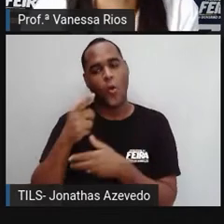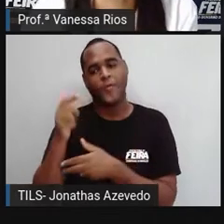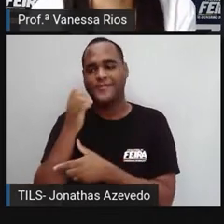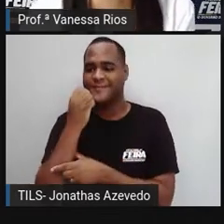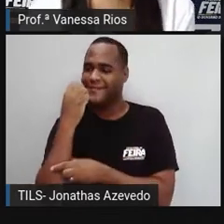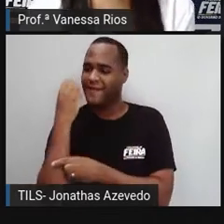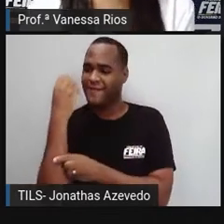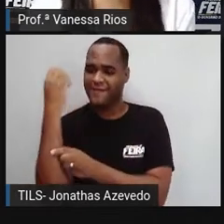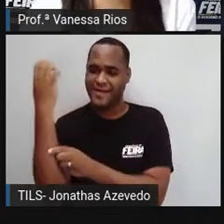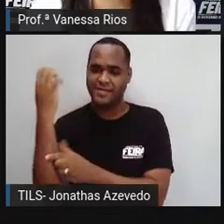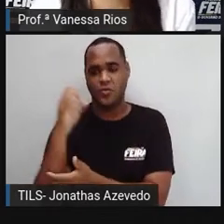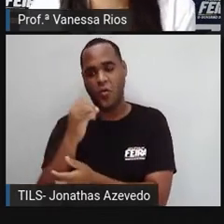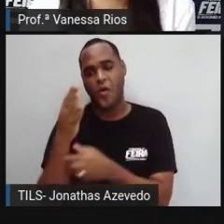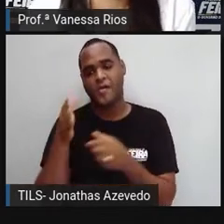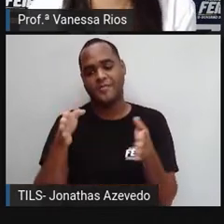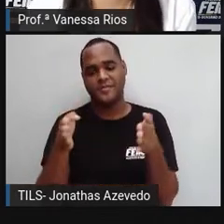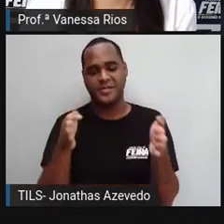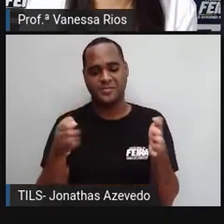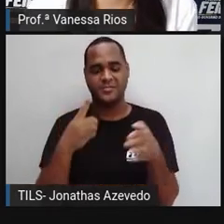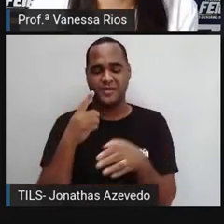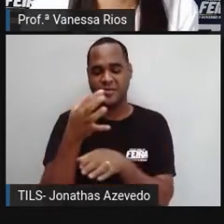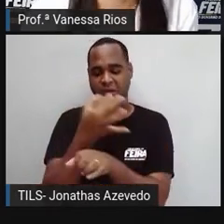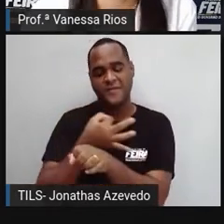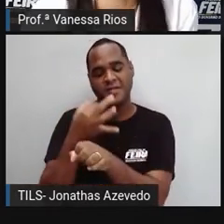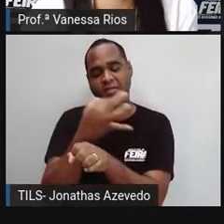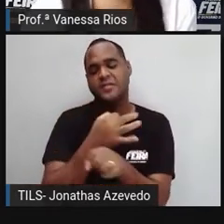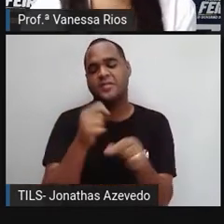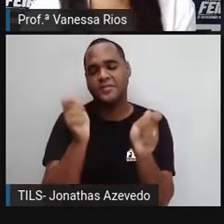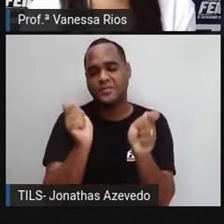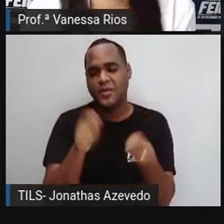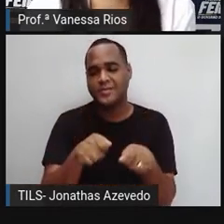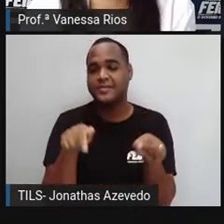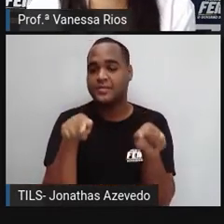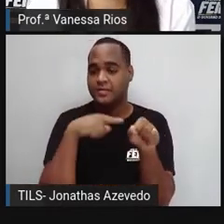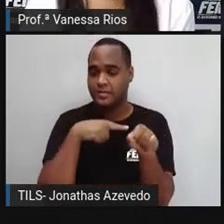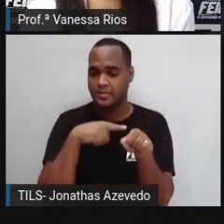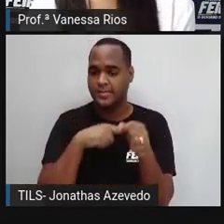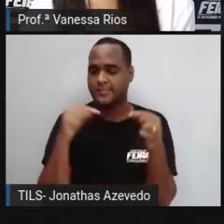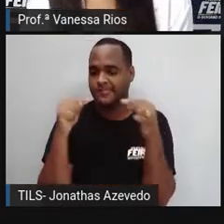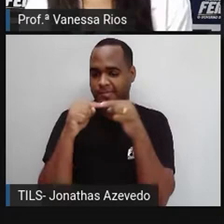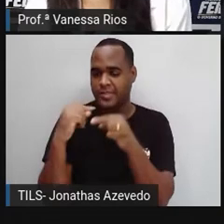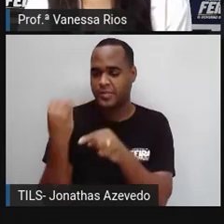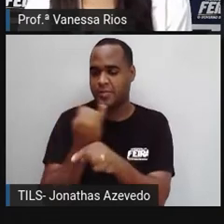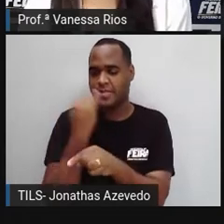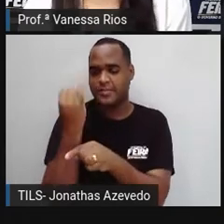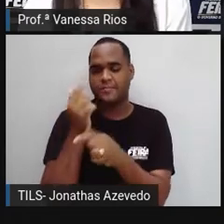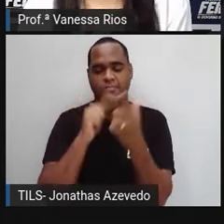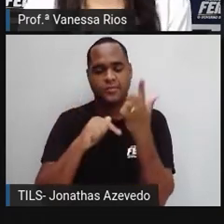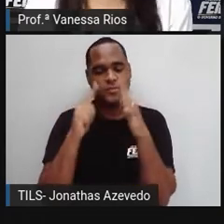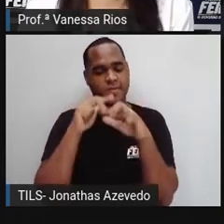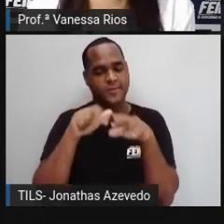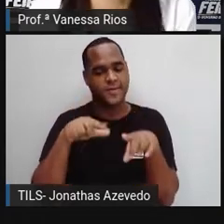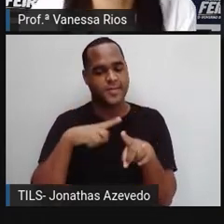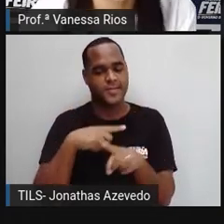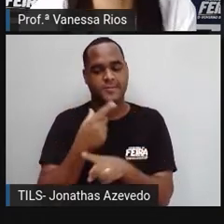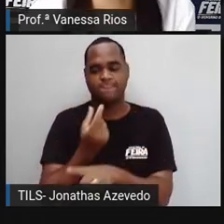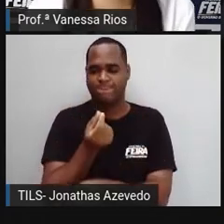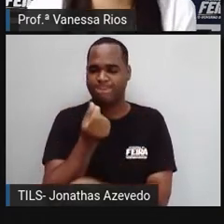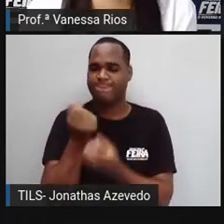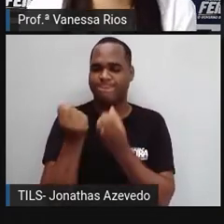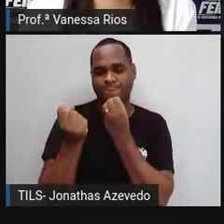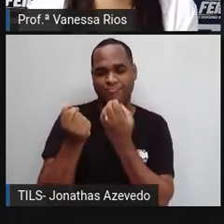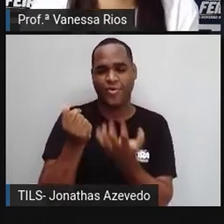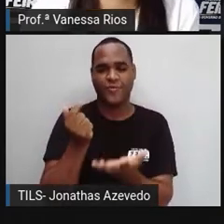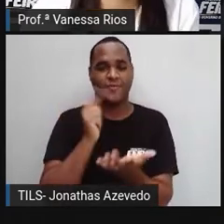viagens, mas o período de férias também pode ser o momento para ganharmos dinheiro. E isso mesmo, não é?